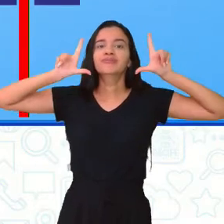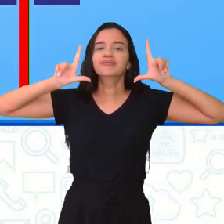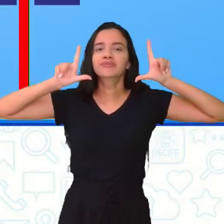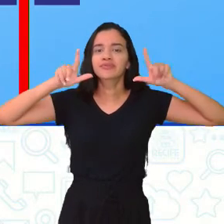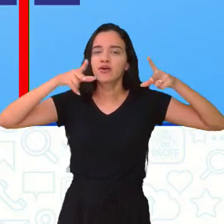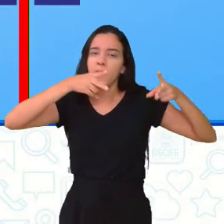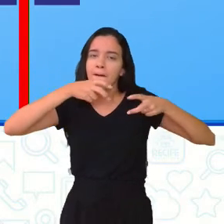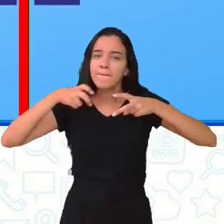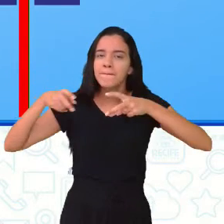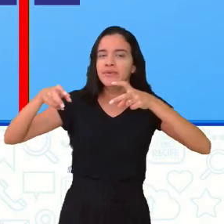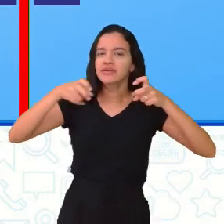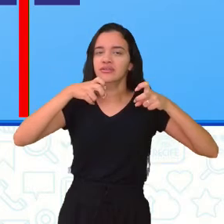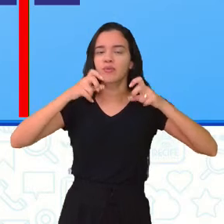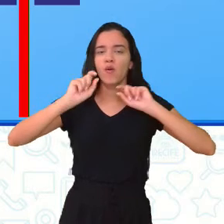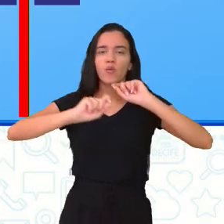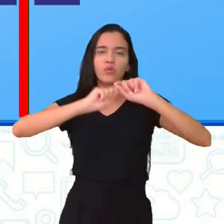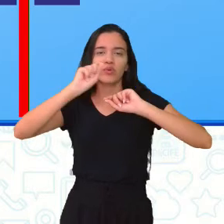perceber